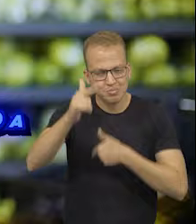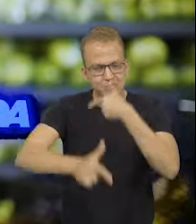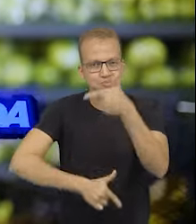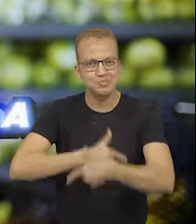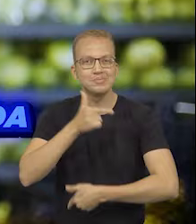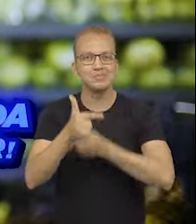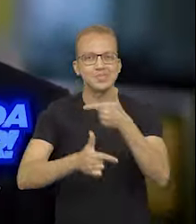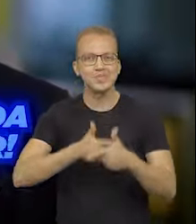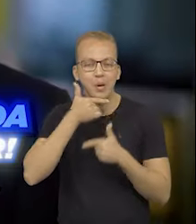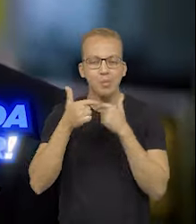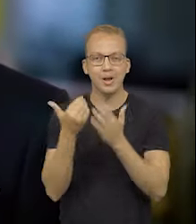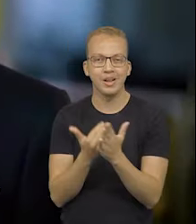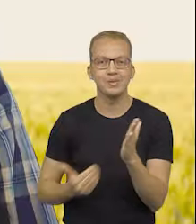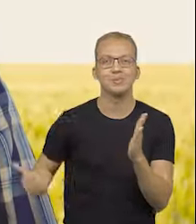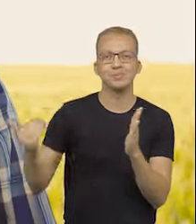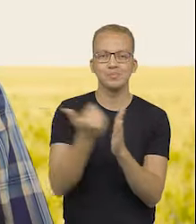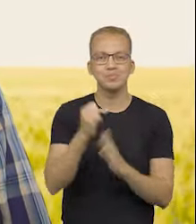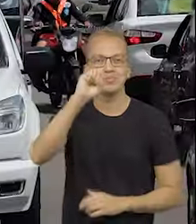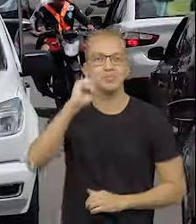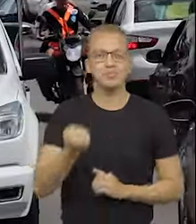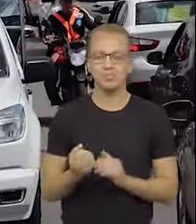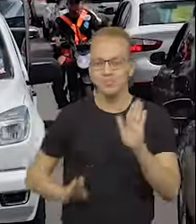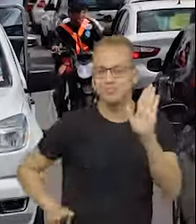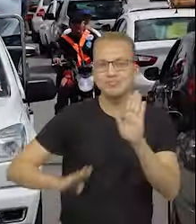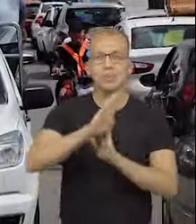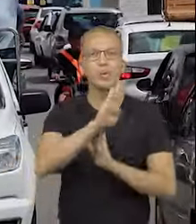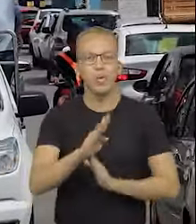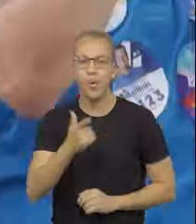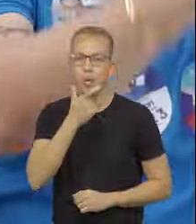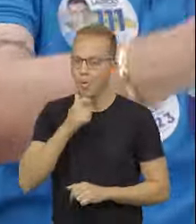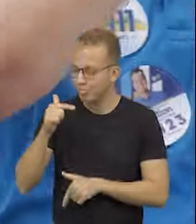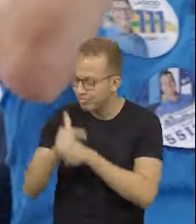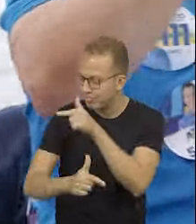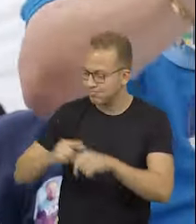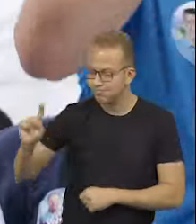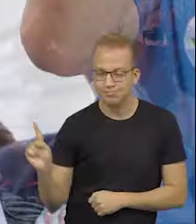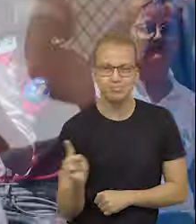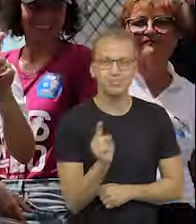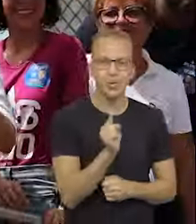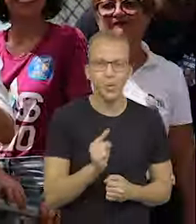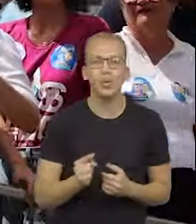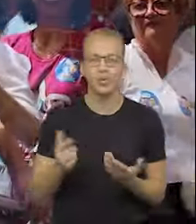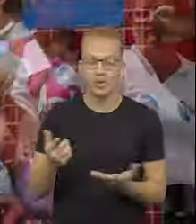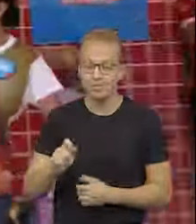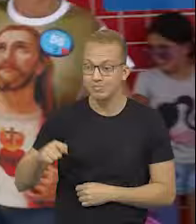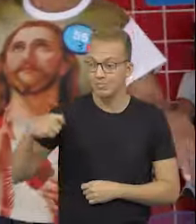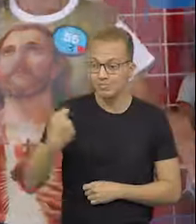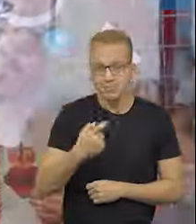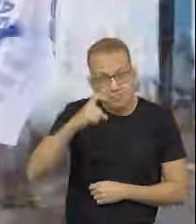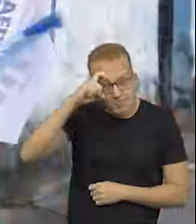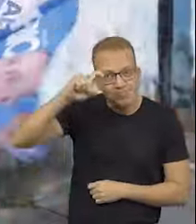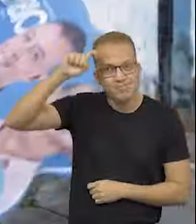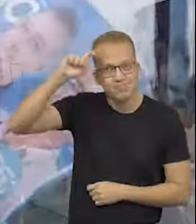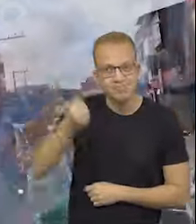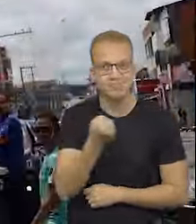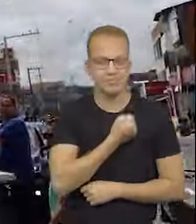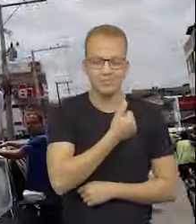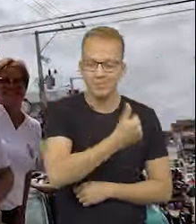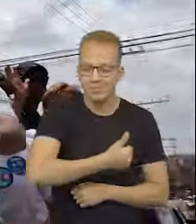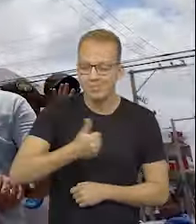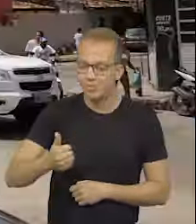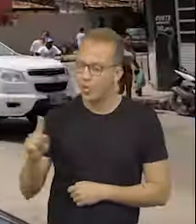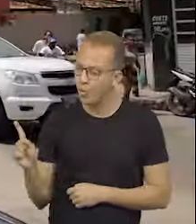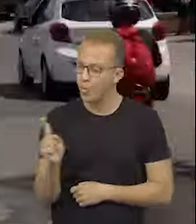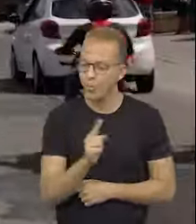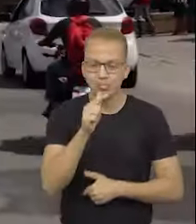é mais emprego e renda pra Sergipe avançar. O homem do emprego chegou, ela é seu 111 senador. O homem do